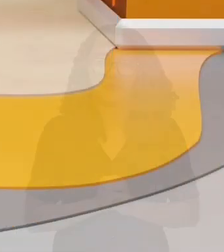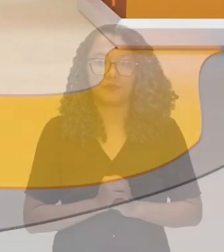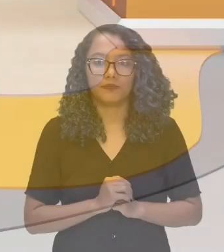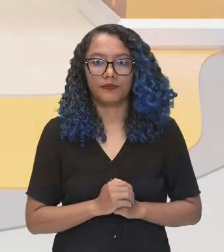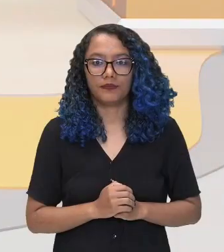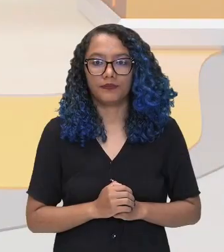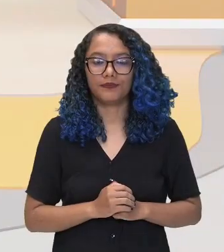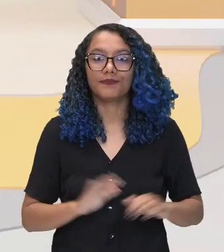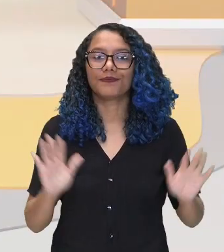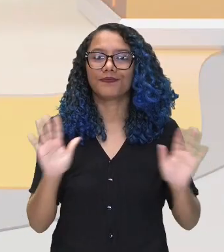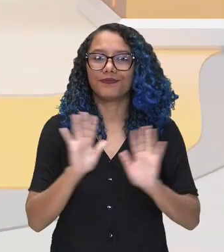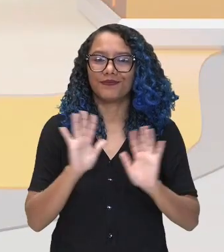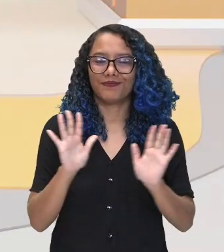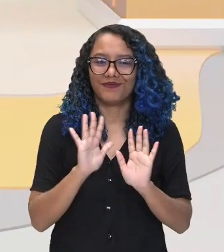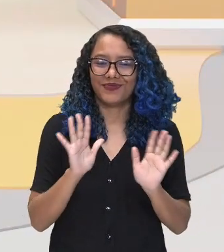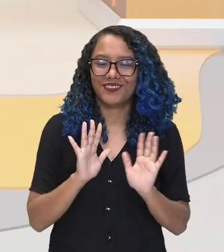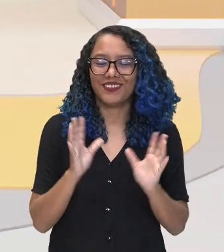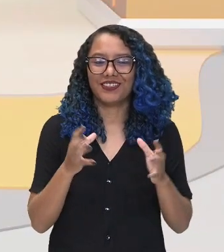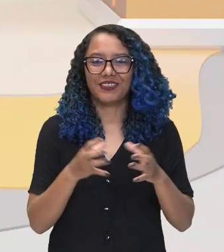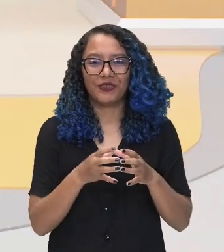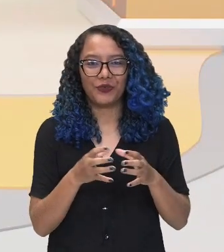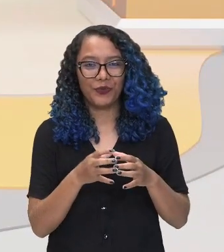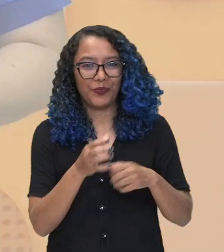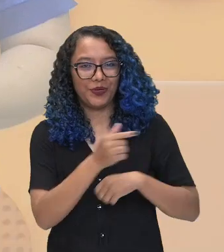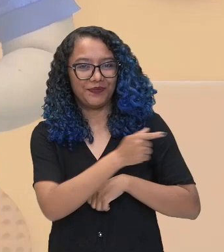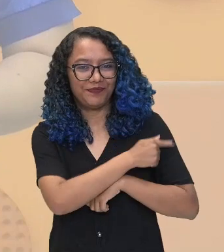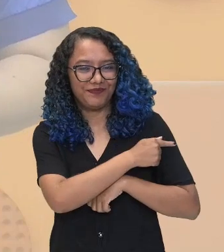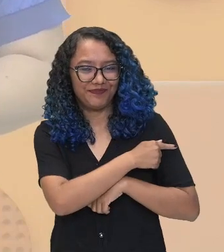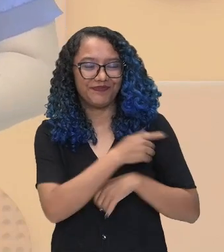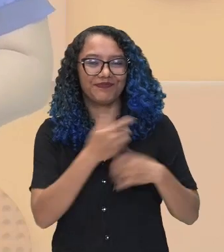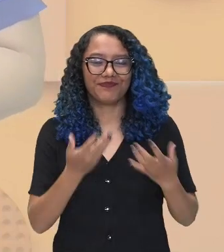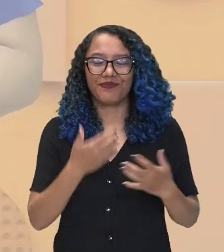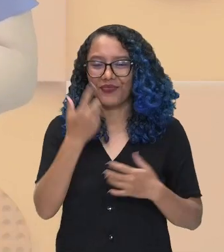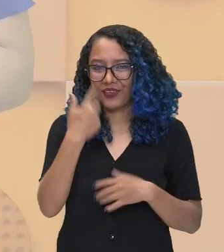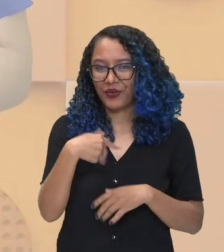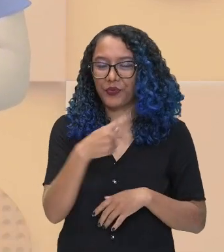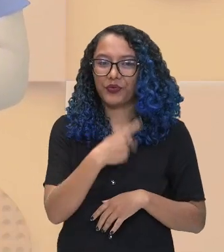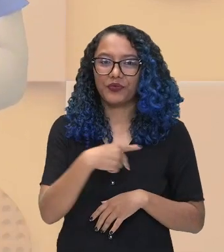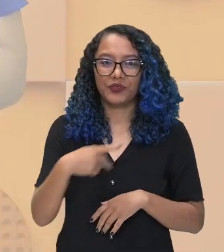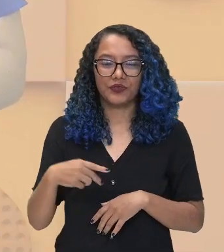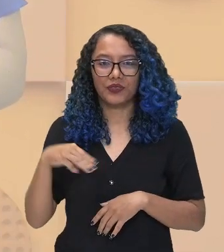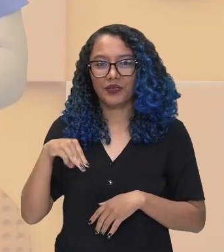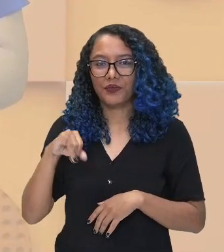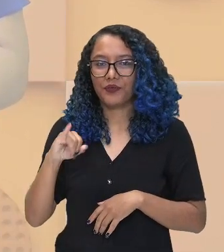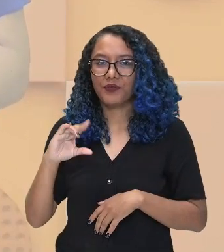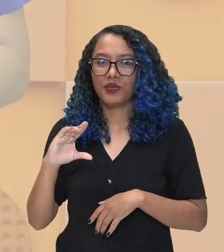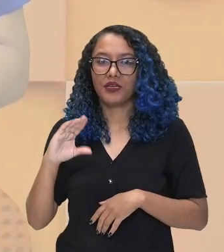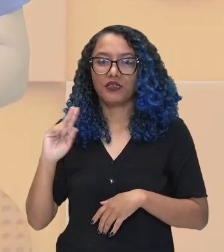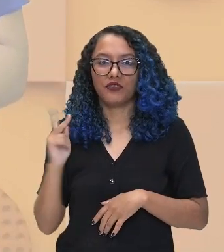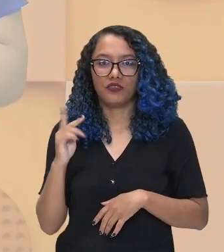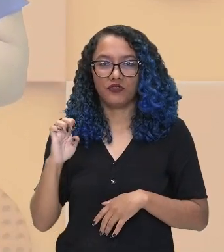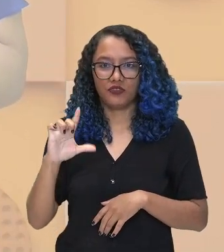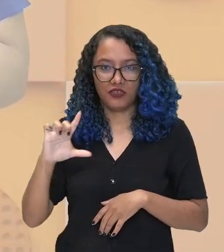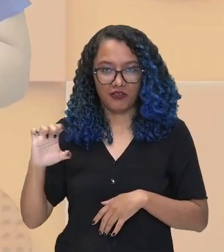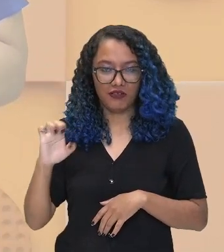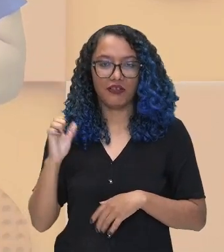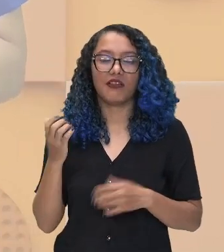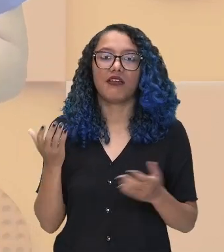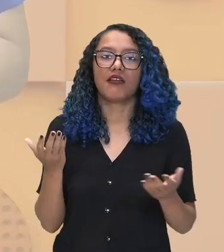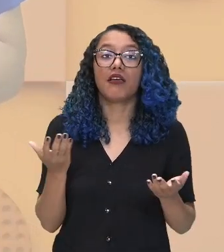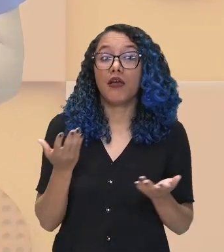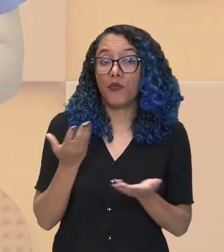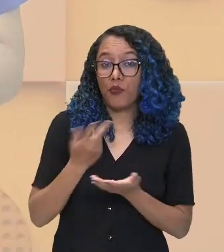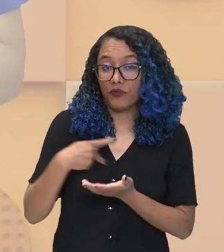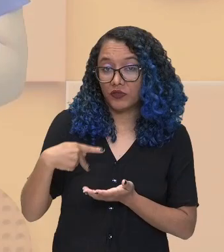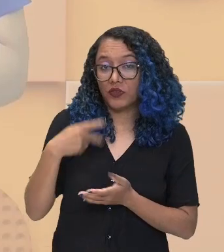Olá, queridos alunos do sétimo ano, eu sou a professora Michele Santos, professora de História, e vamos verificar o